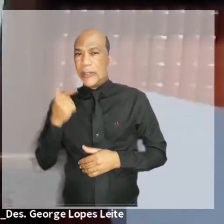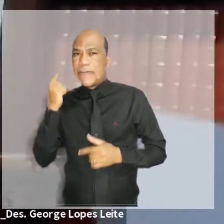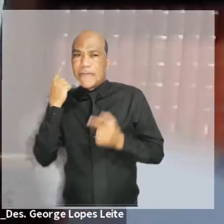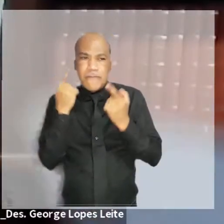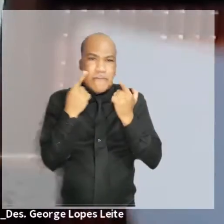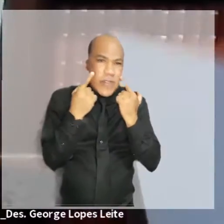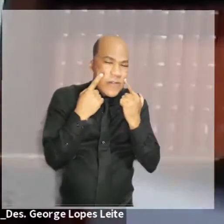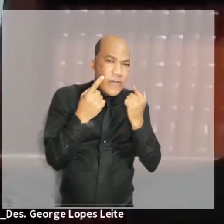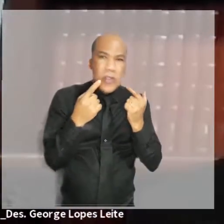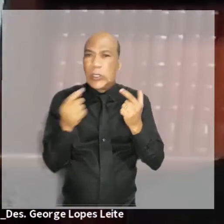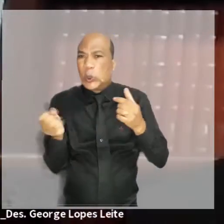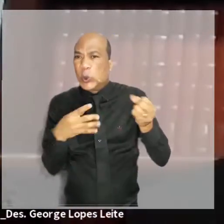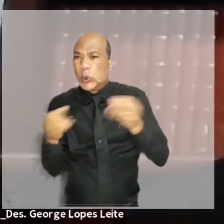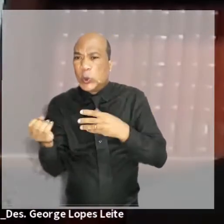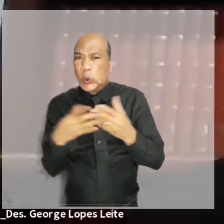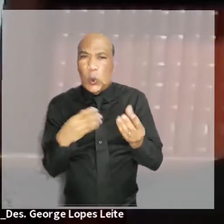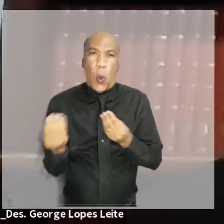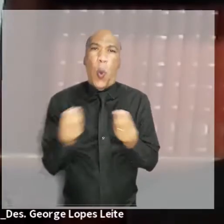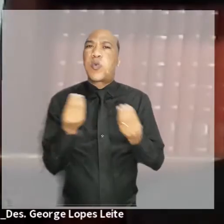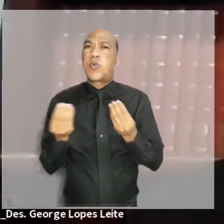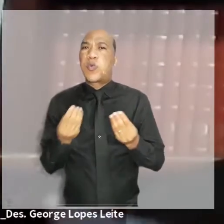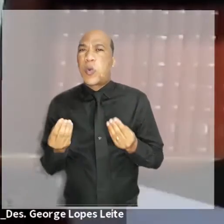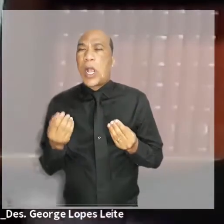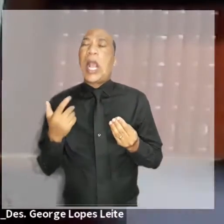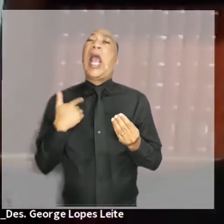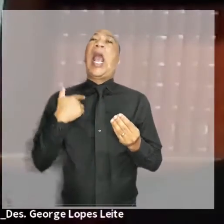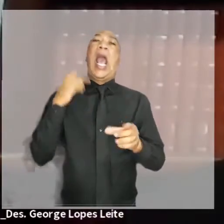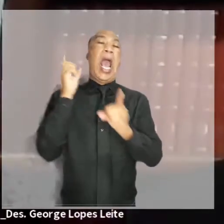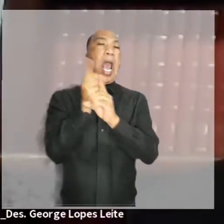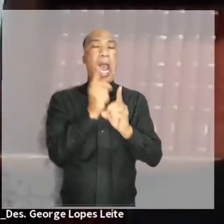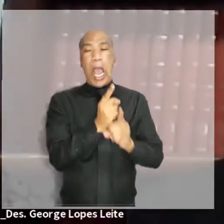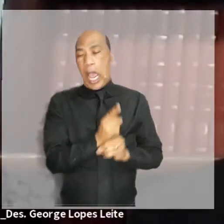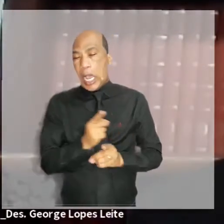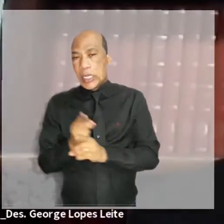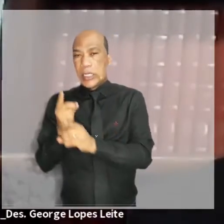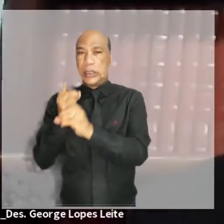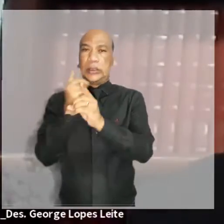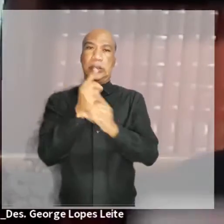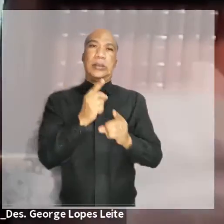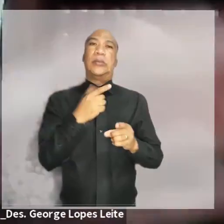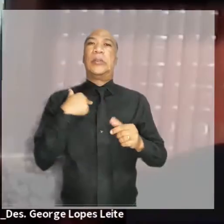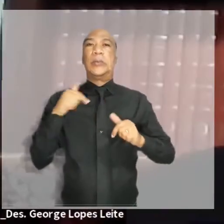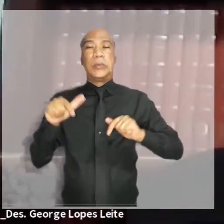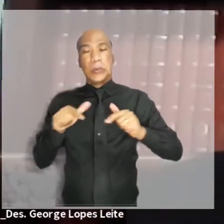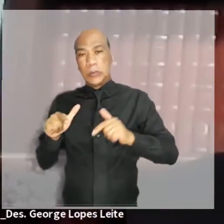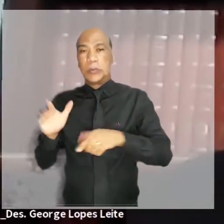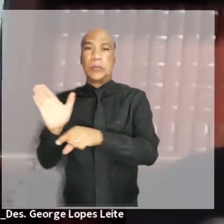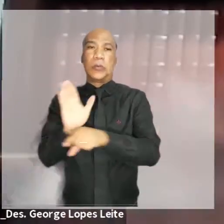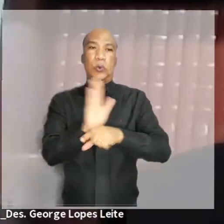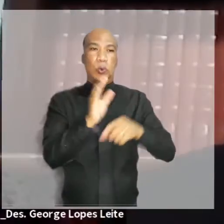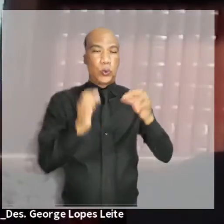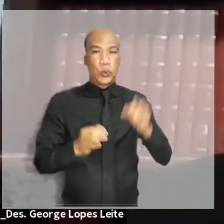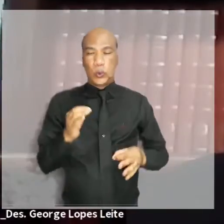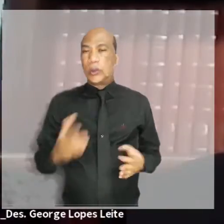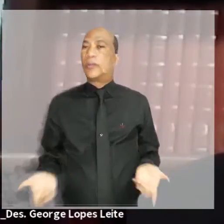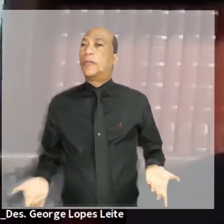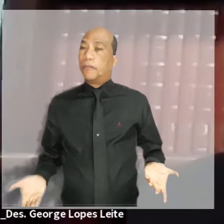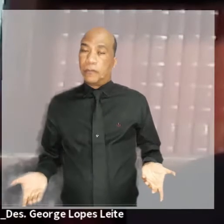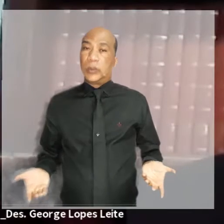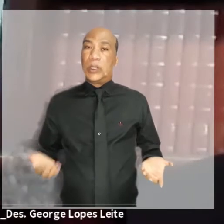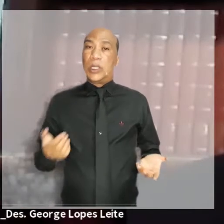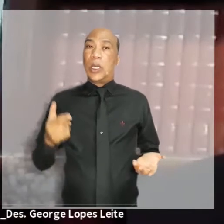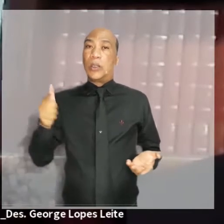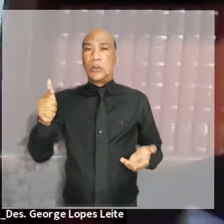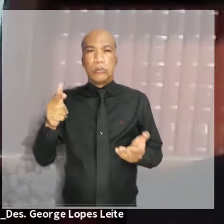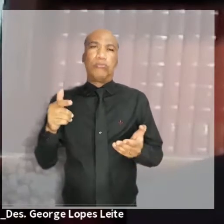a paz social e precisam desenvolver competências voltadas à gestão inovadora que implique a celeridade